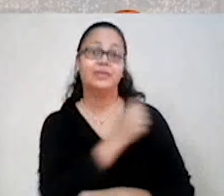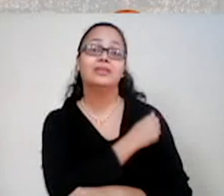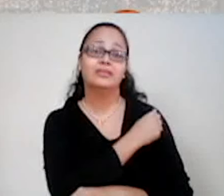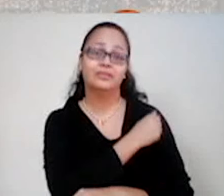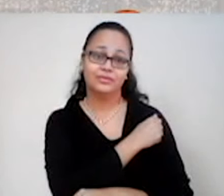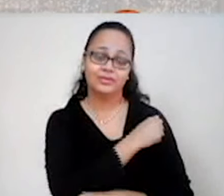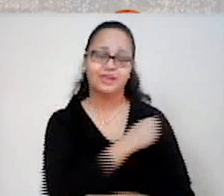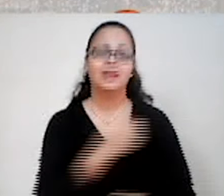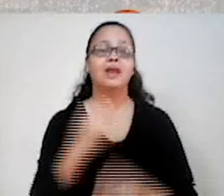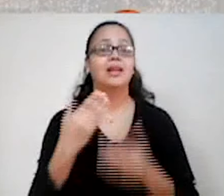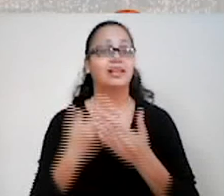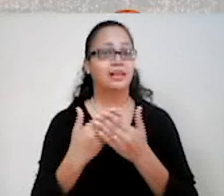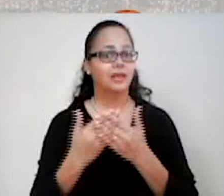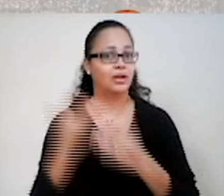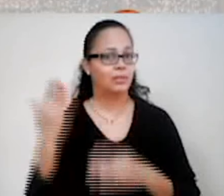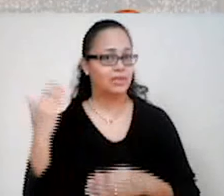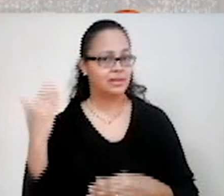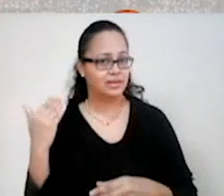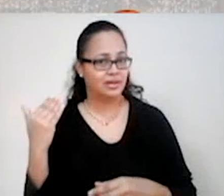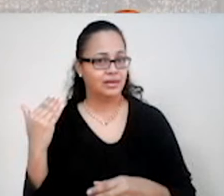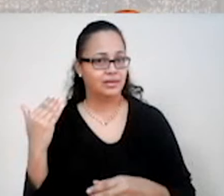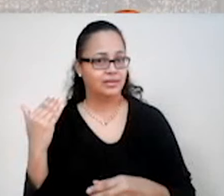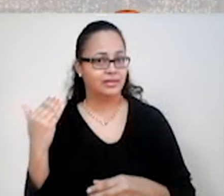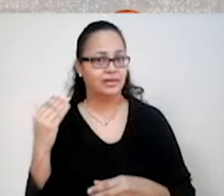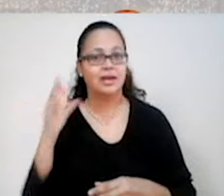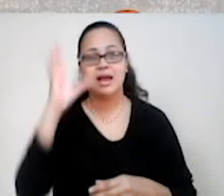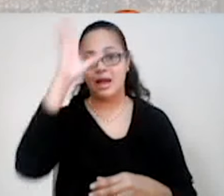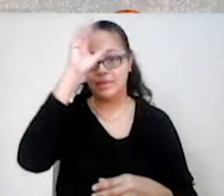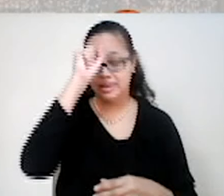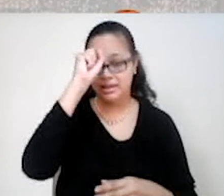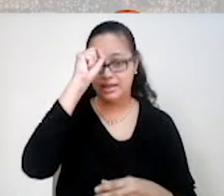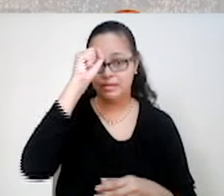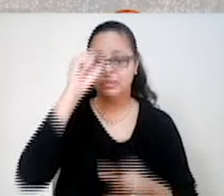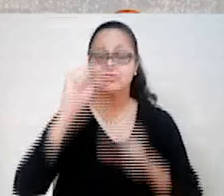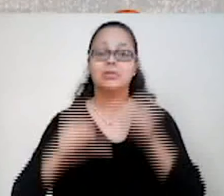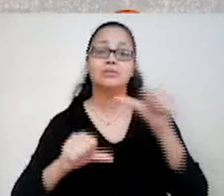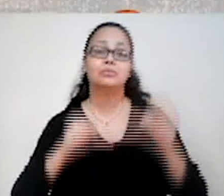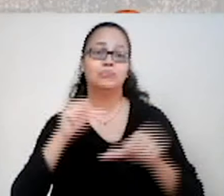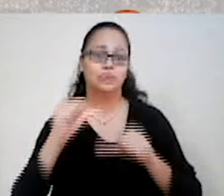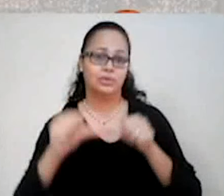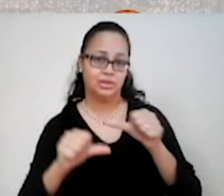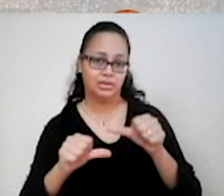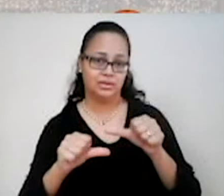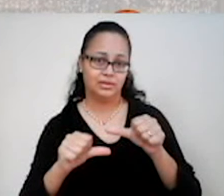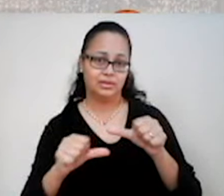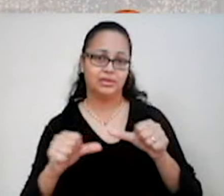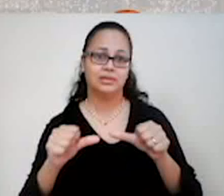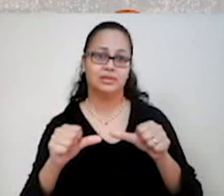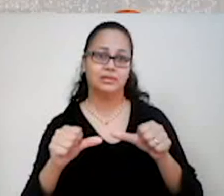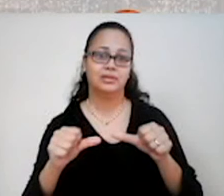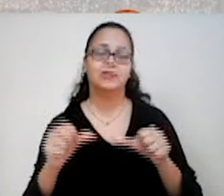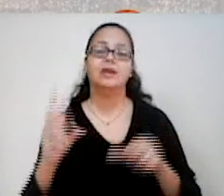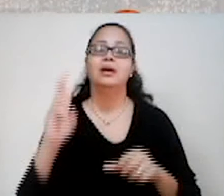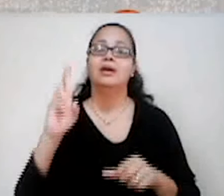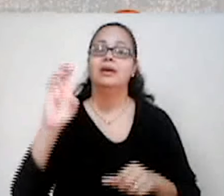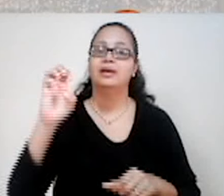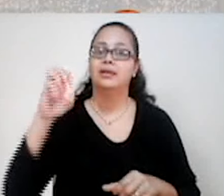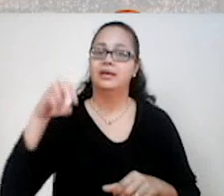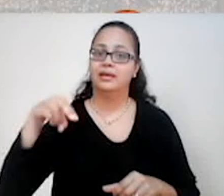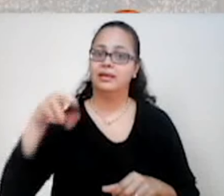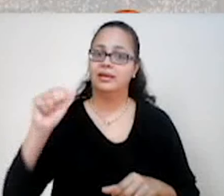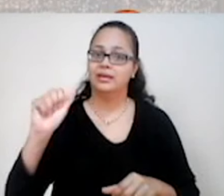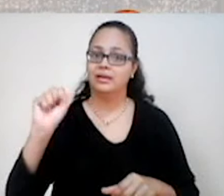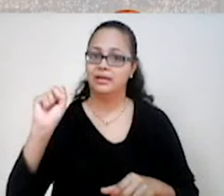na aula passada, nós aprendemos sobre as mudanças relacionadas ao renascimento comercial e urbano,